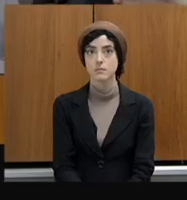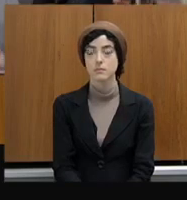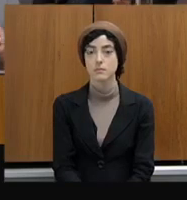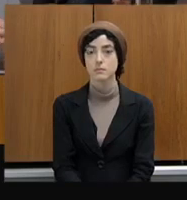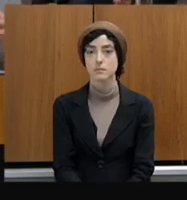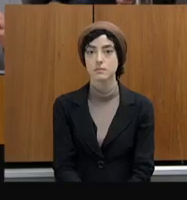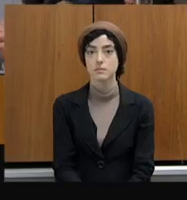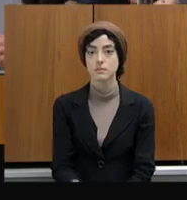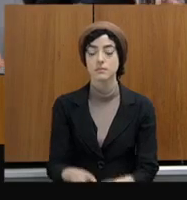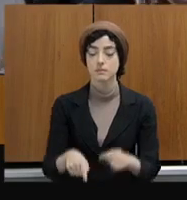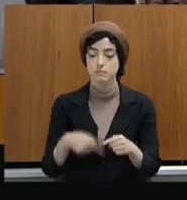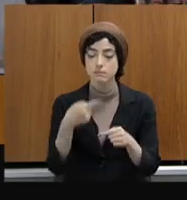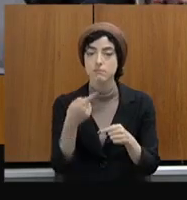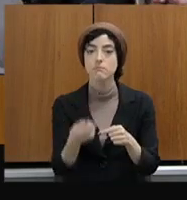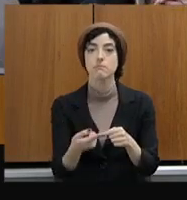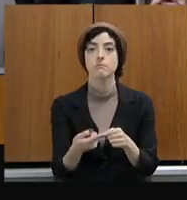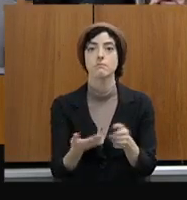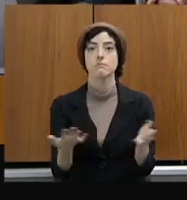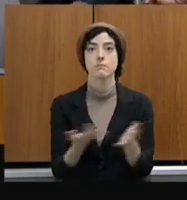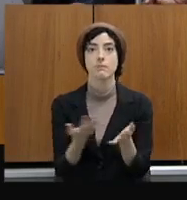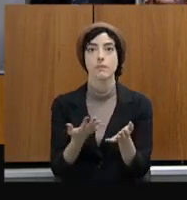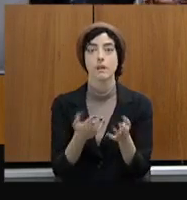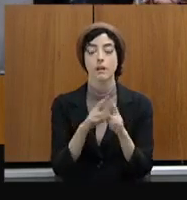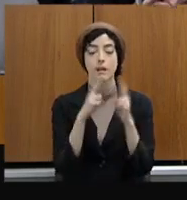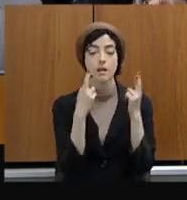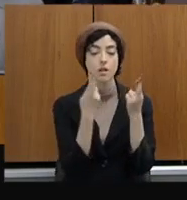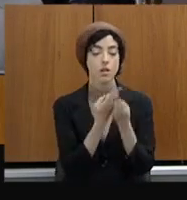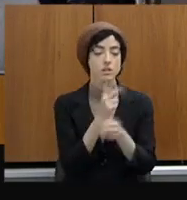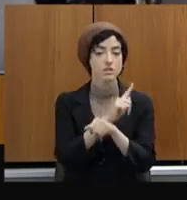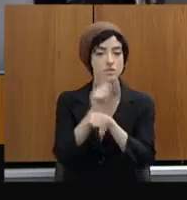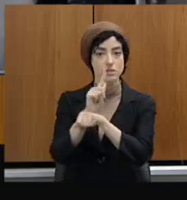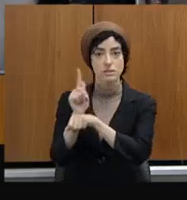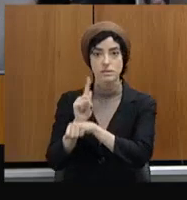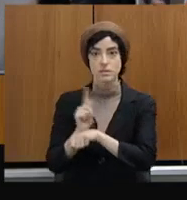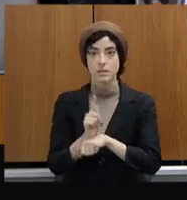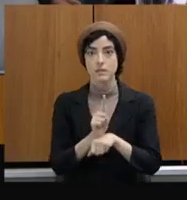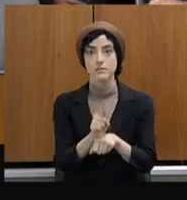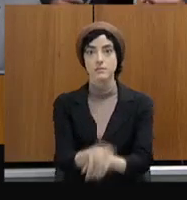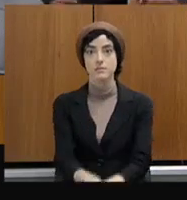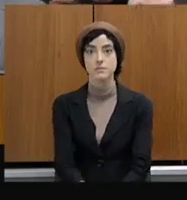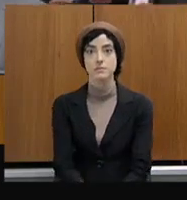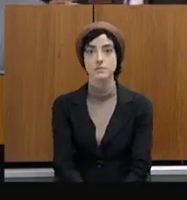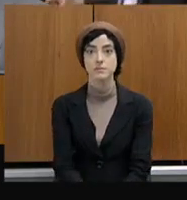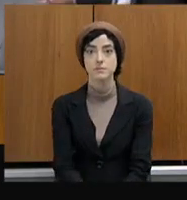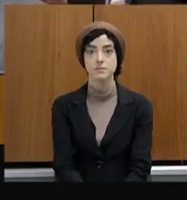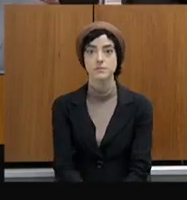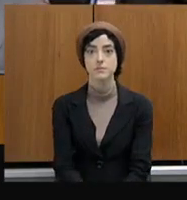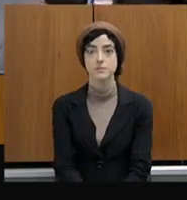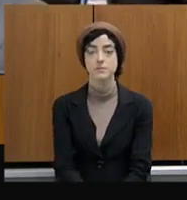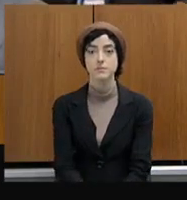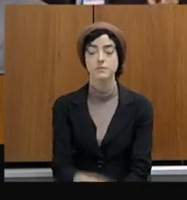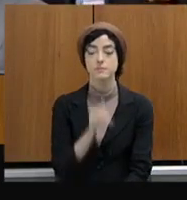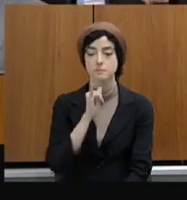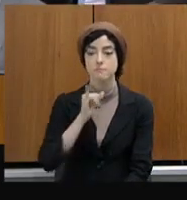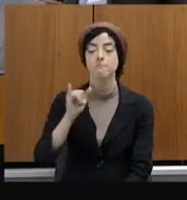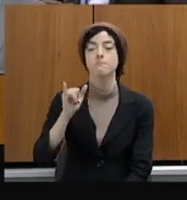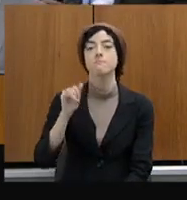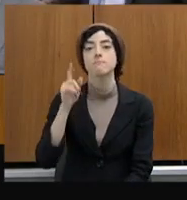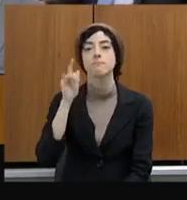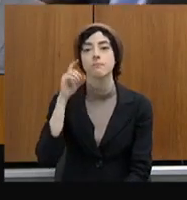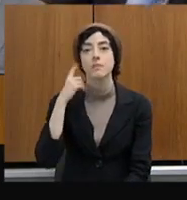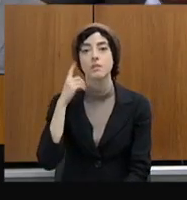as reuniões gerenciais. Nós fizemos, deputado João Leite, 28 reuniões